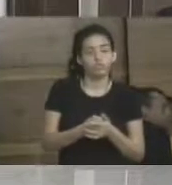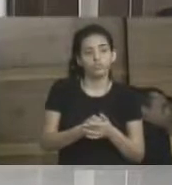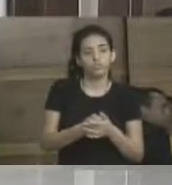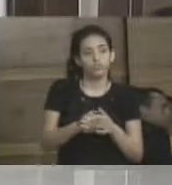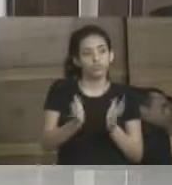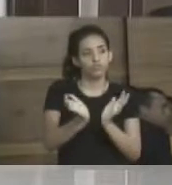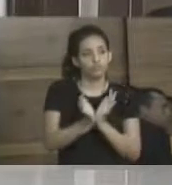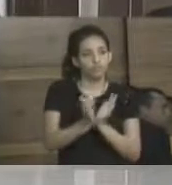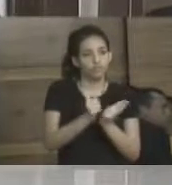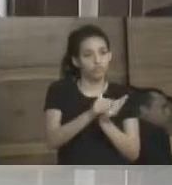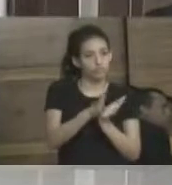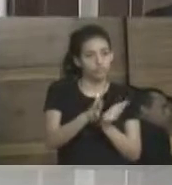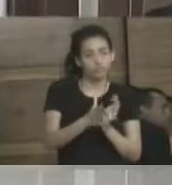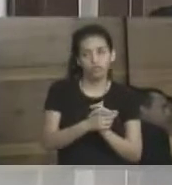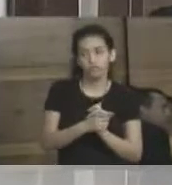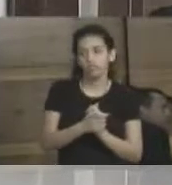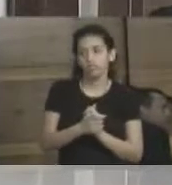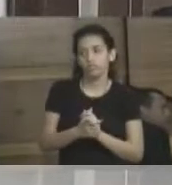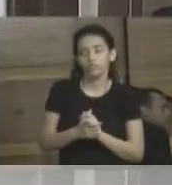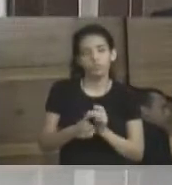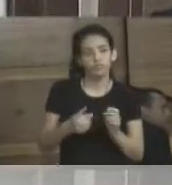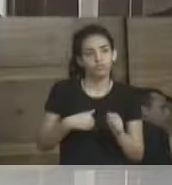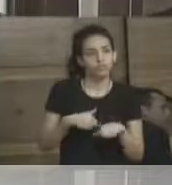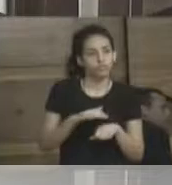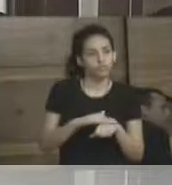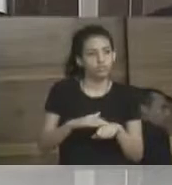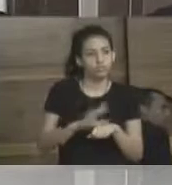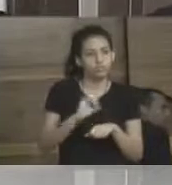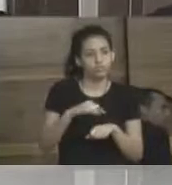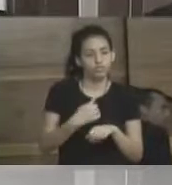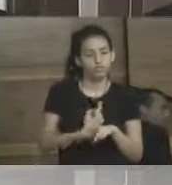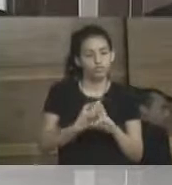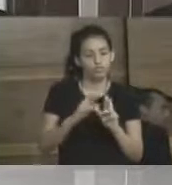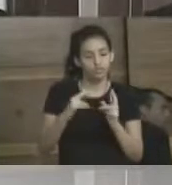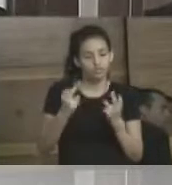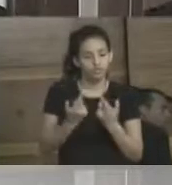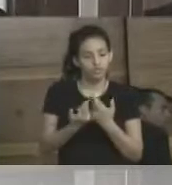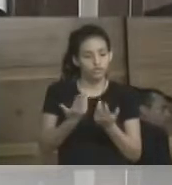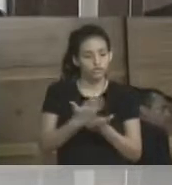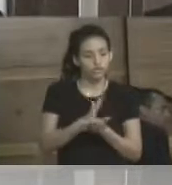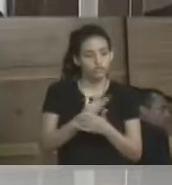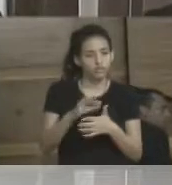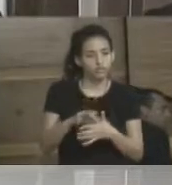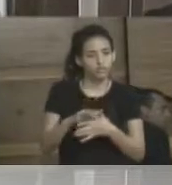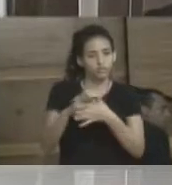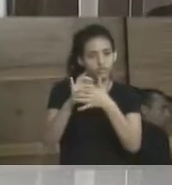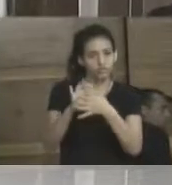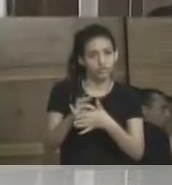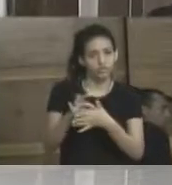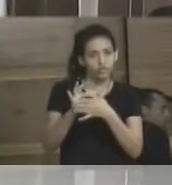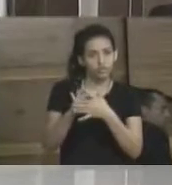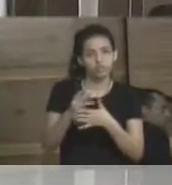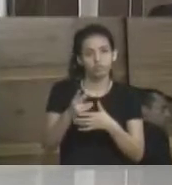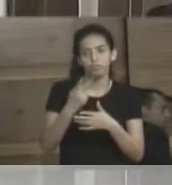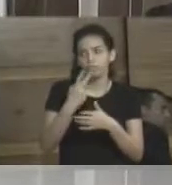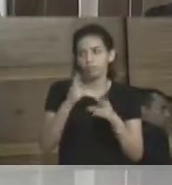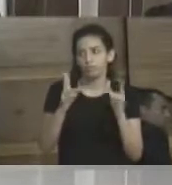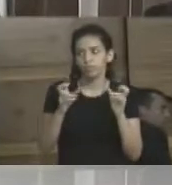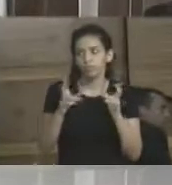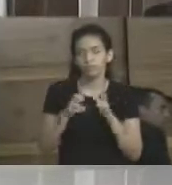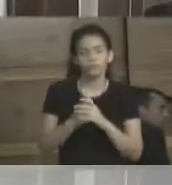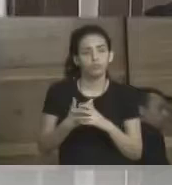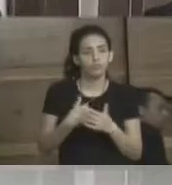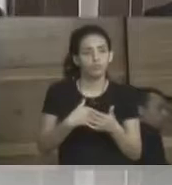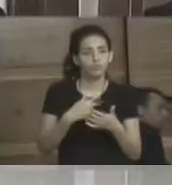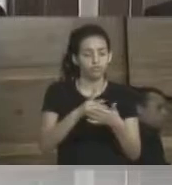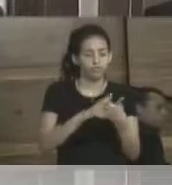demitiu ela. Então, hoje, eu falei com ela sobre a gente reunir algumas lideranças da cooperativa para tratar dessa questão. Então, eu